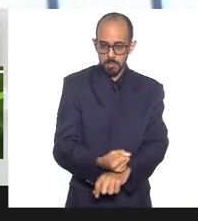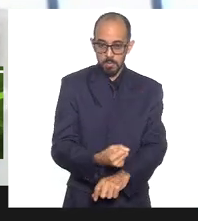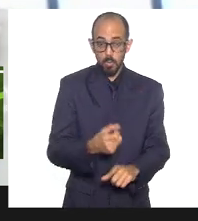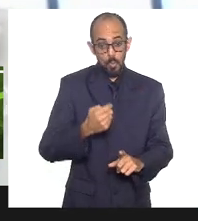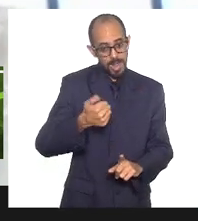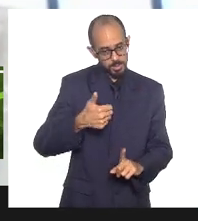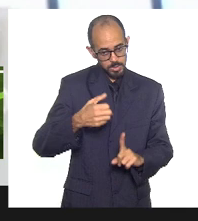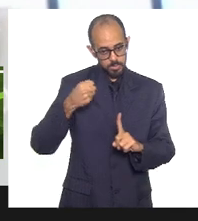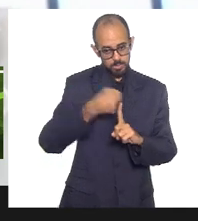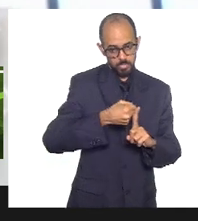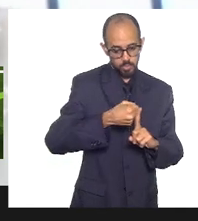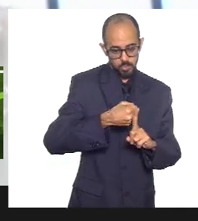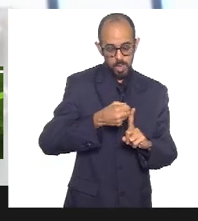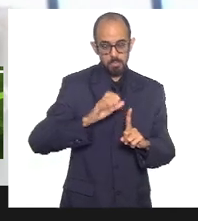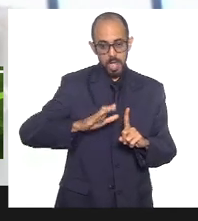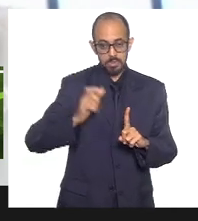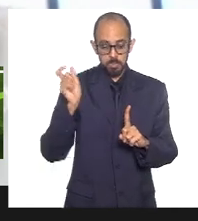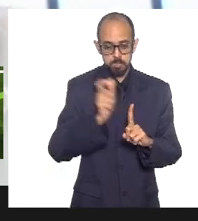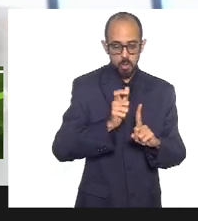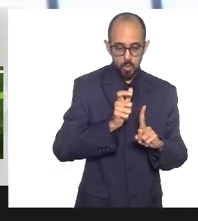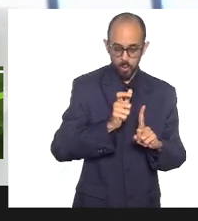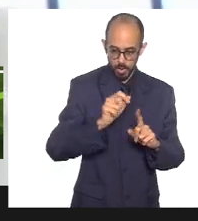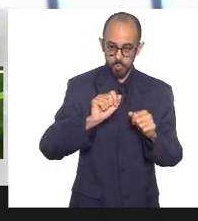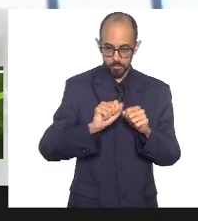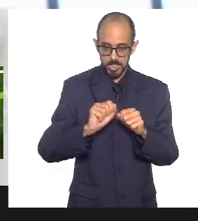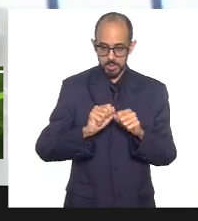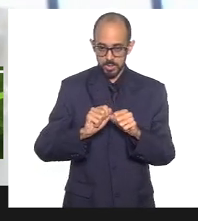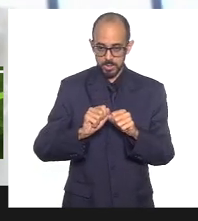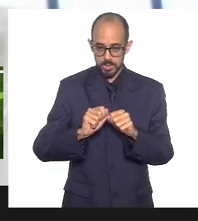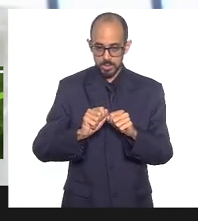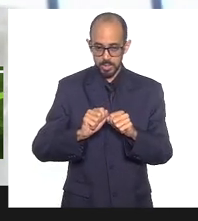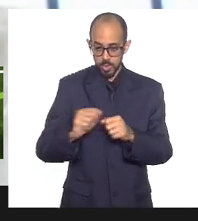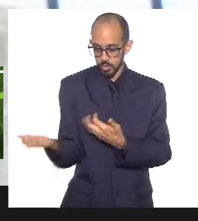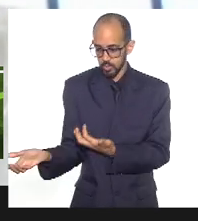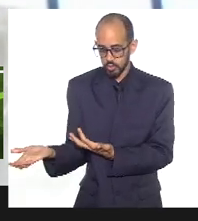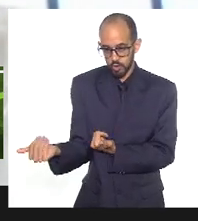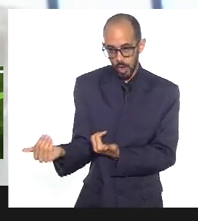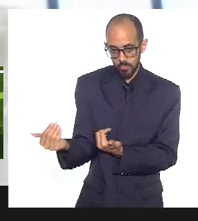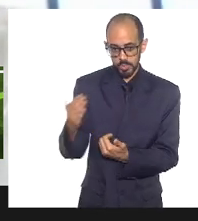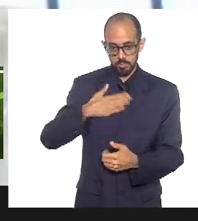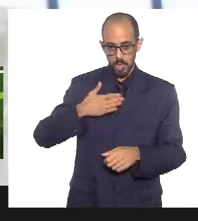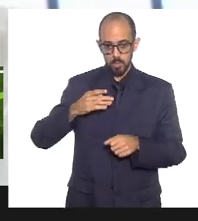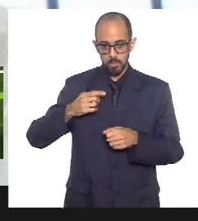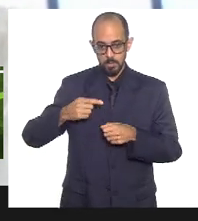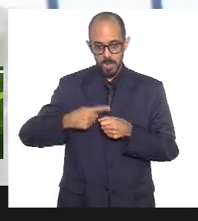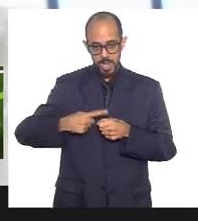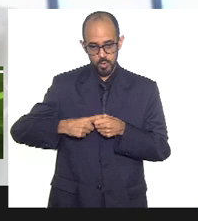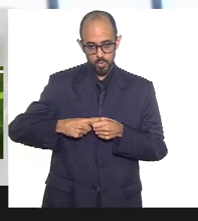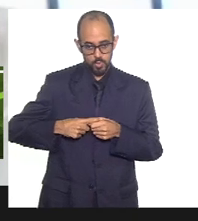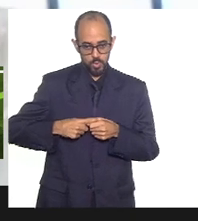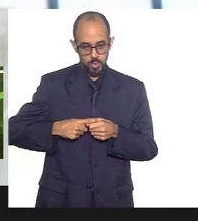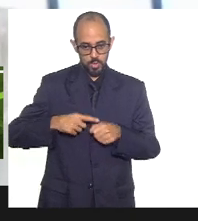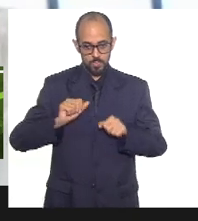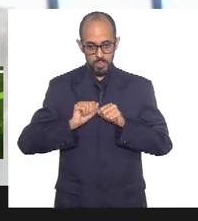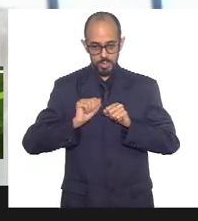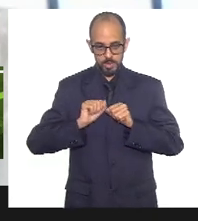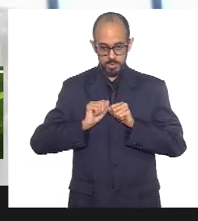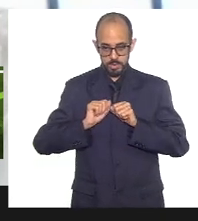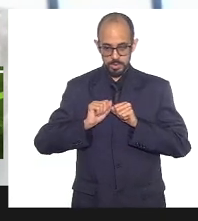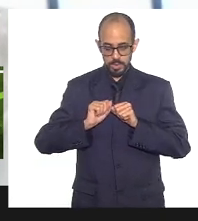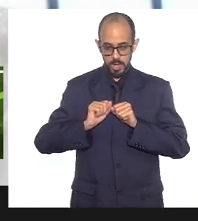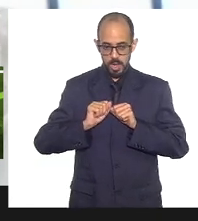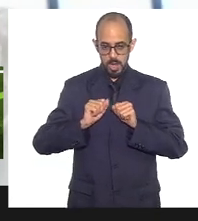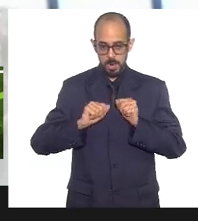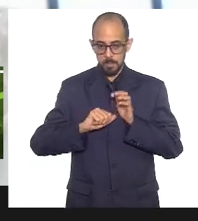um jovem estudante no meu bairro. E eu acho que a